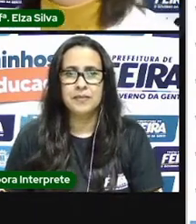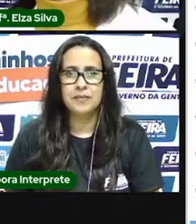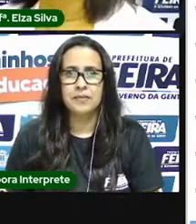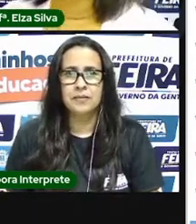beijo obrigado Obrigado.